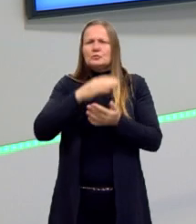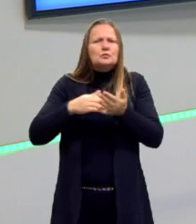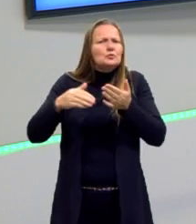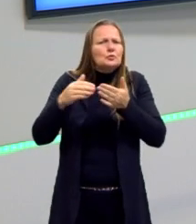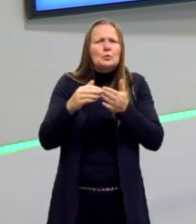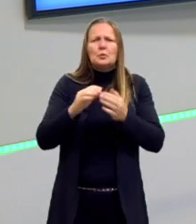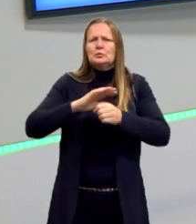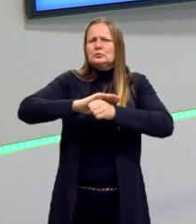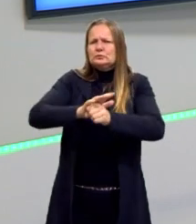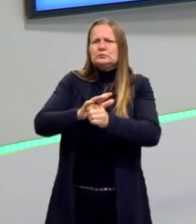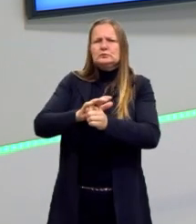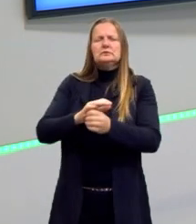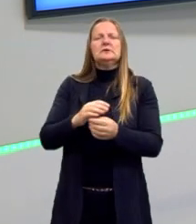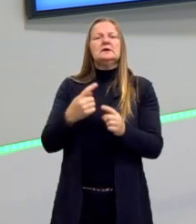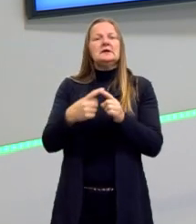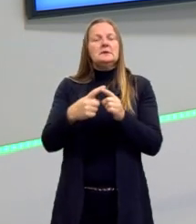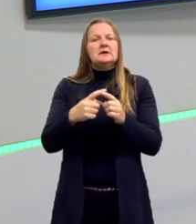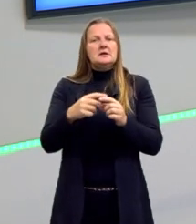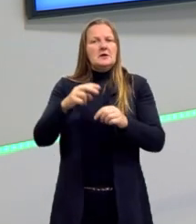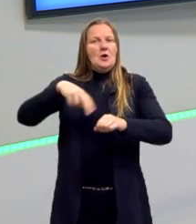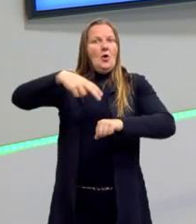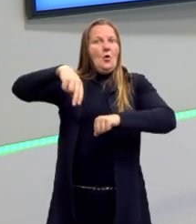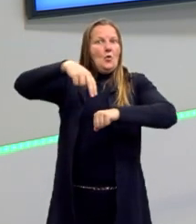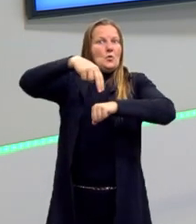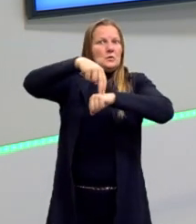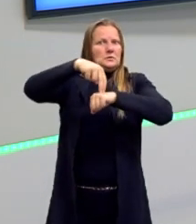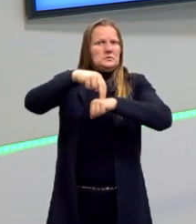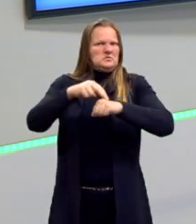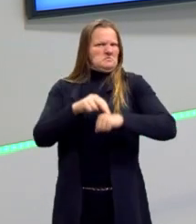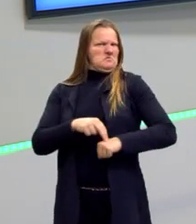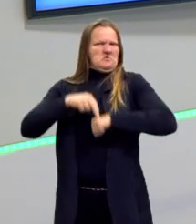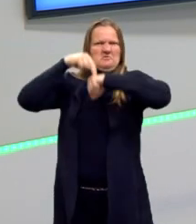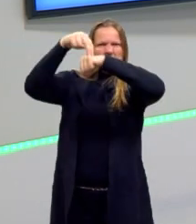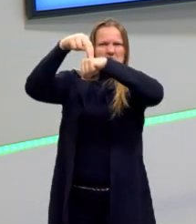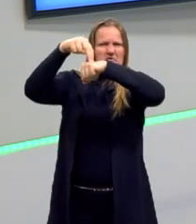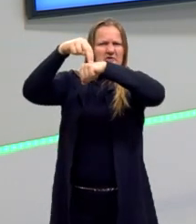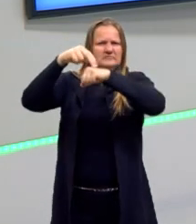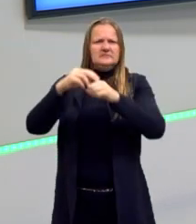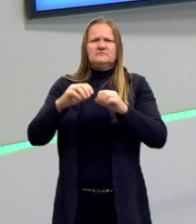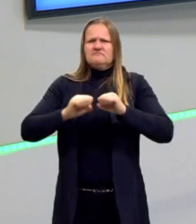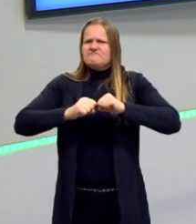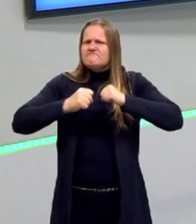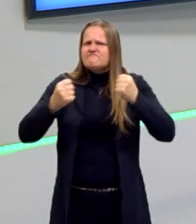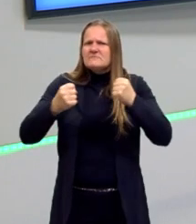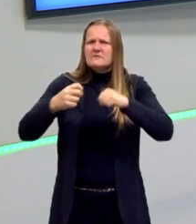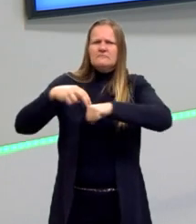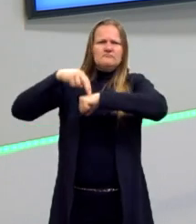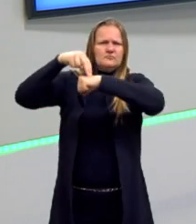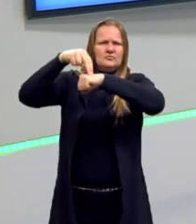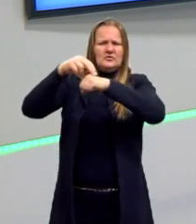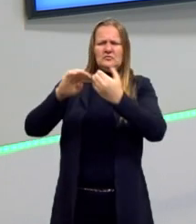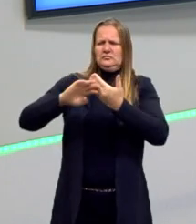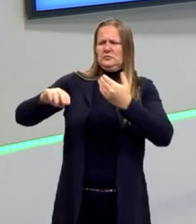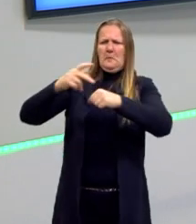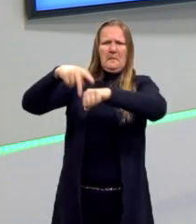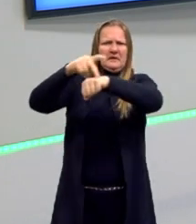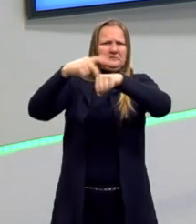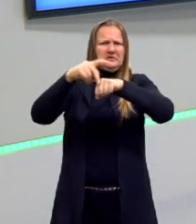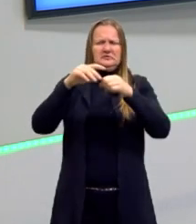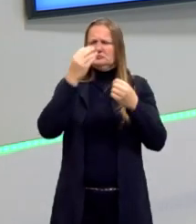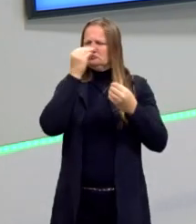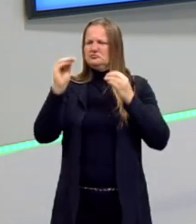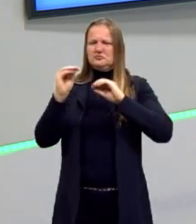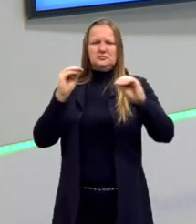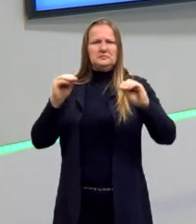forte e o ultranacionalismo, né, um nacionalismo exacerbado, exagerado, que recusa todos os outros estrangeiros,